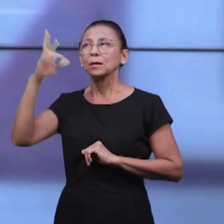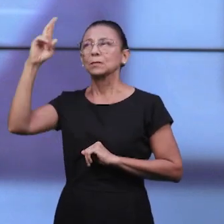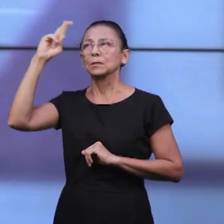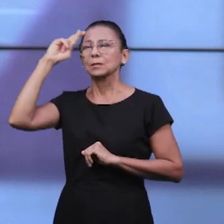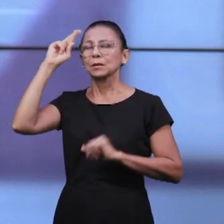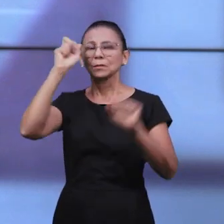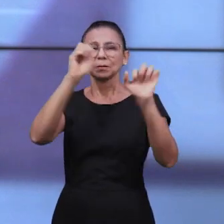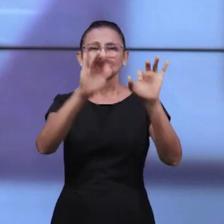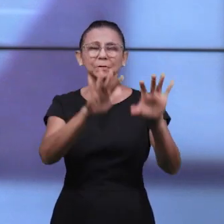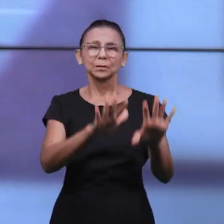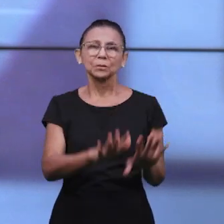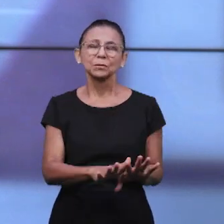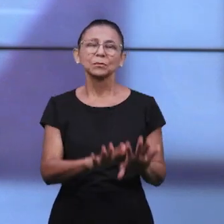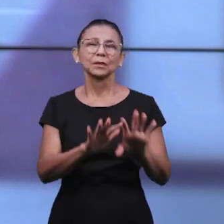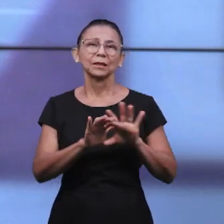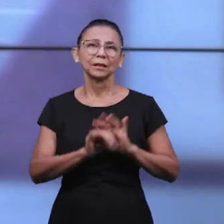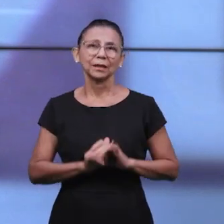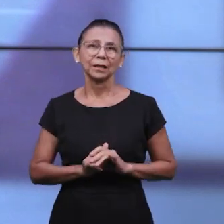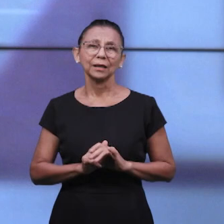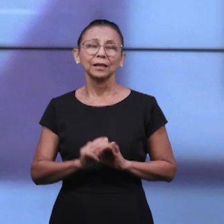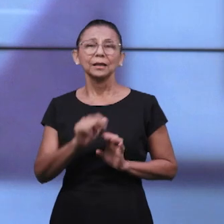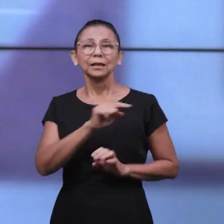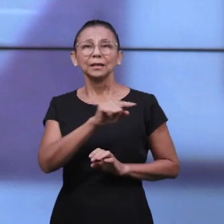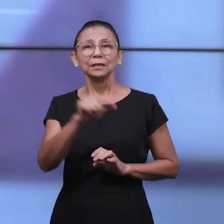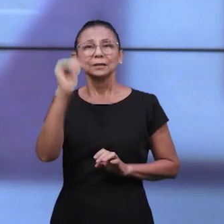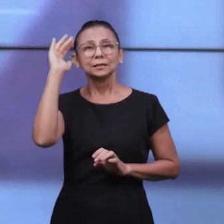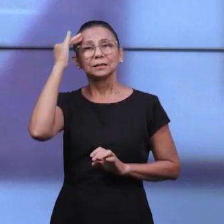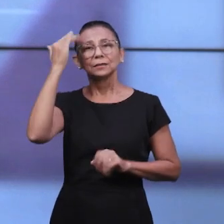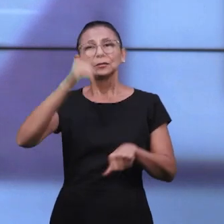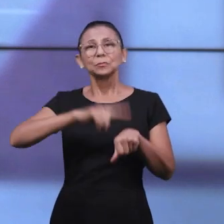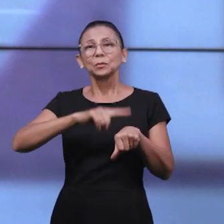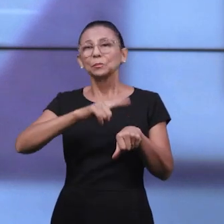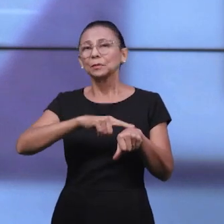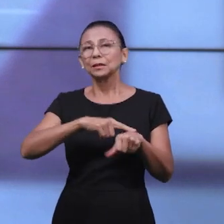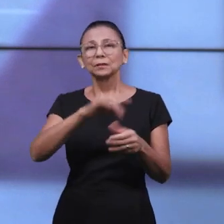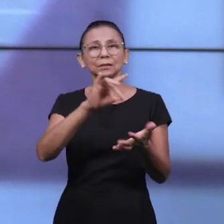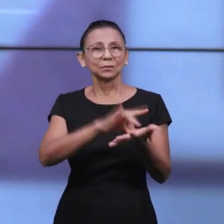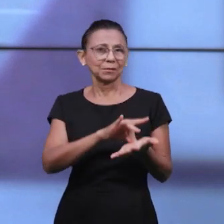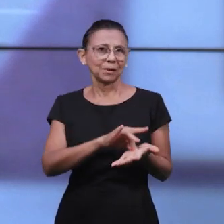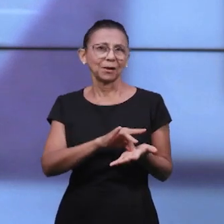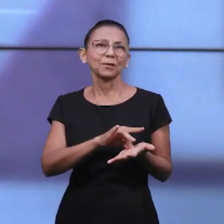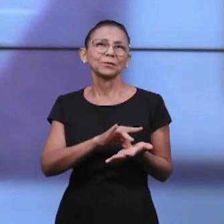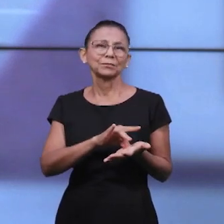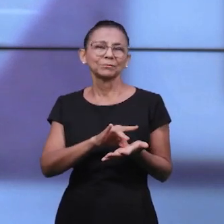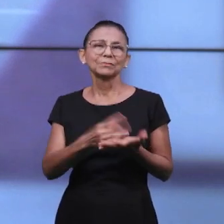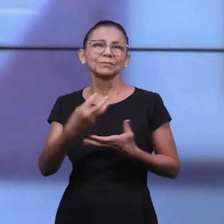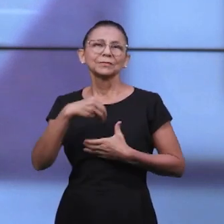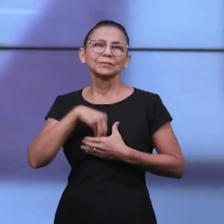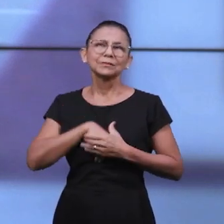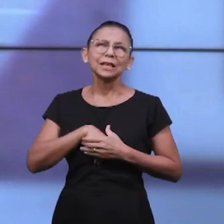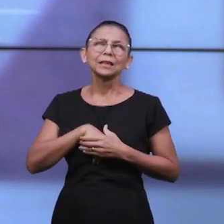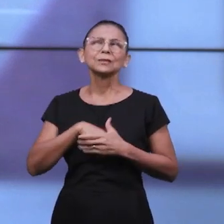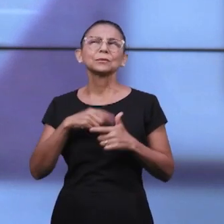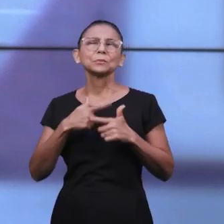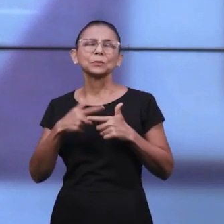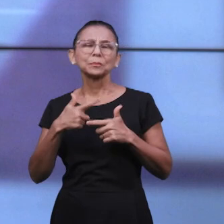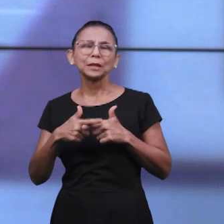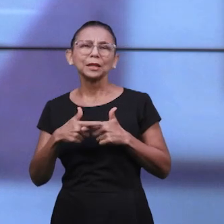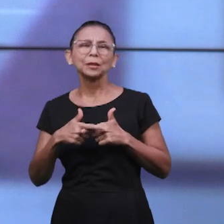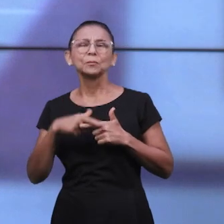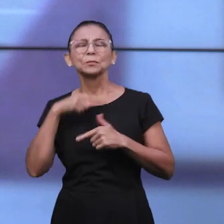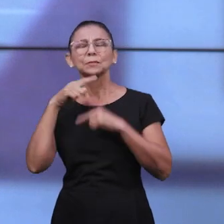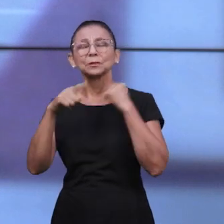alimentar os seus filhos. Para dar discernimento do momento e das situações que eles vivem. E que estão afligindo.